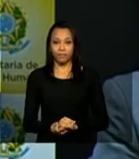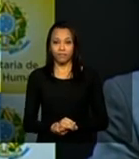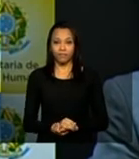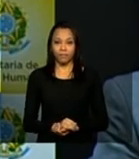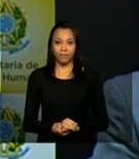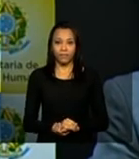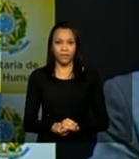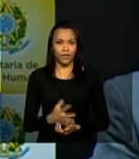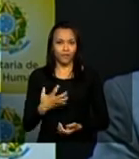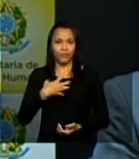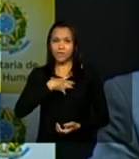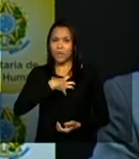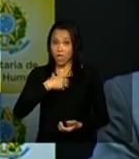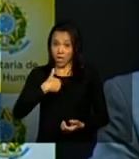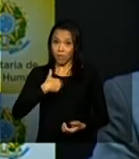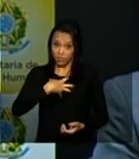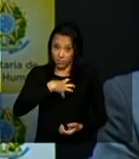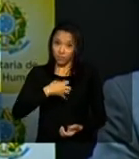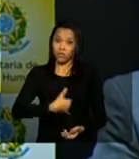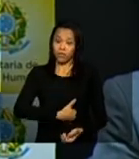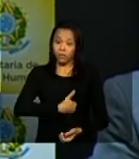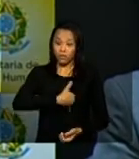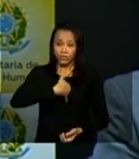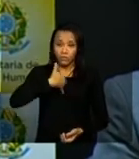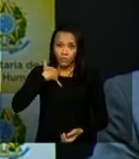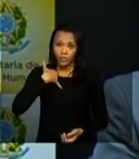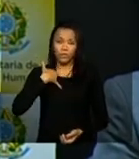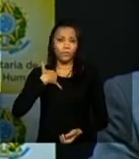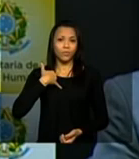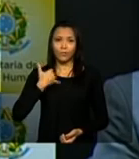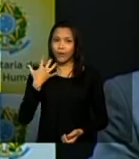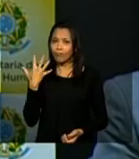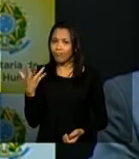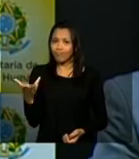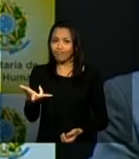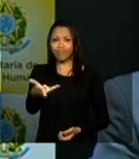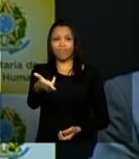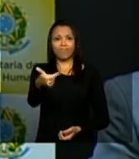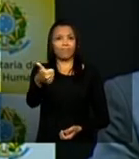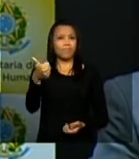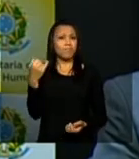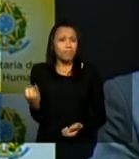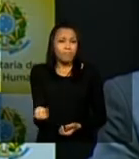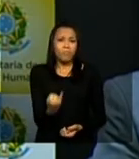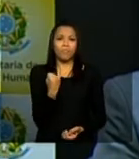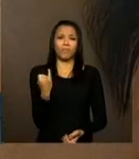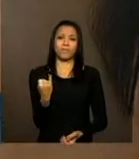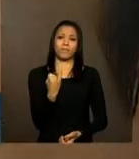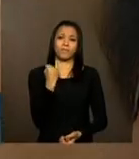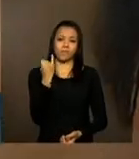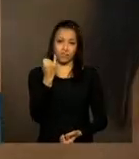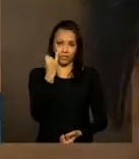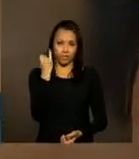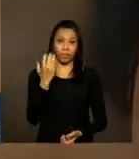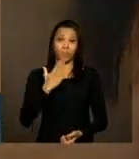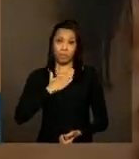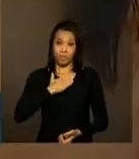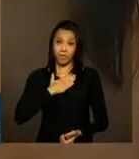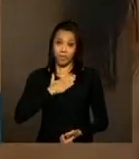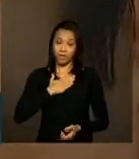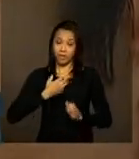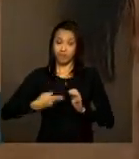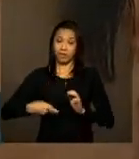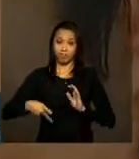orgulhoso é absolutamente enriquecedor para minha própria